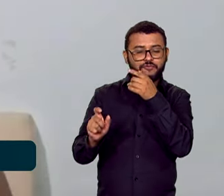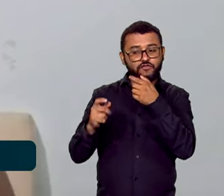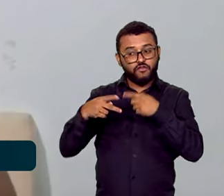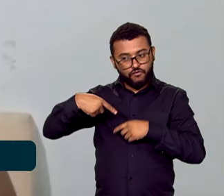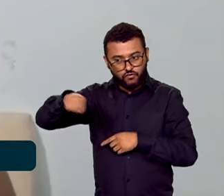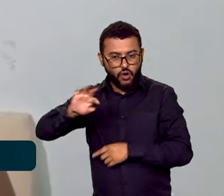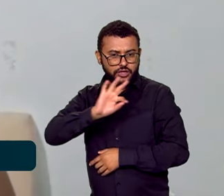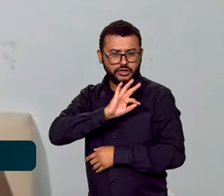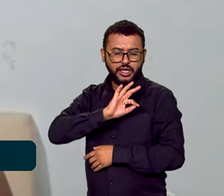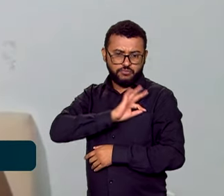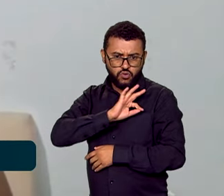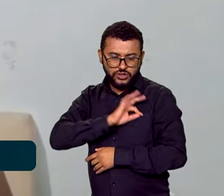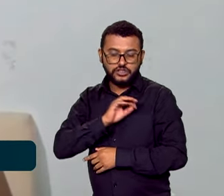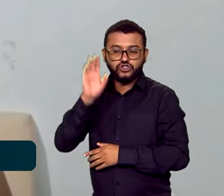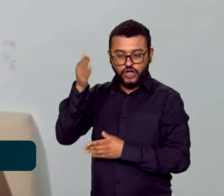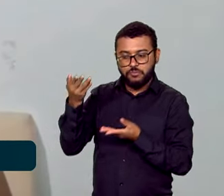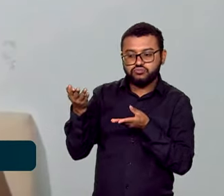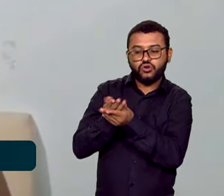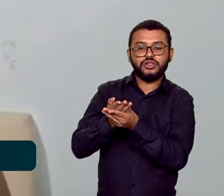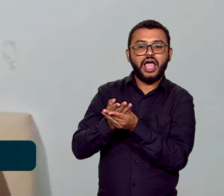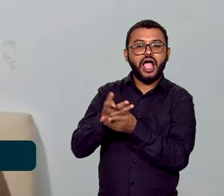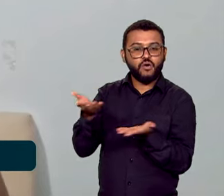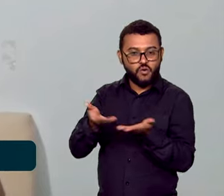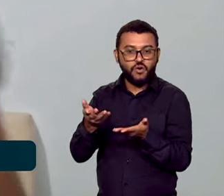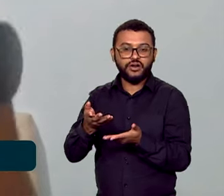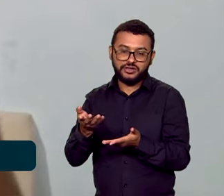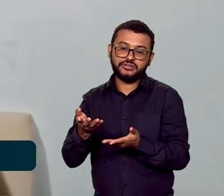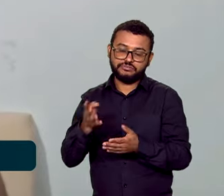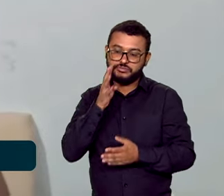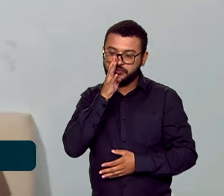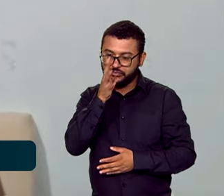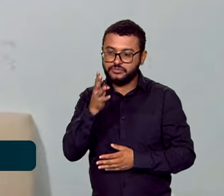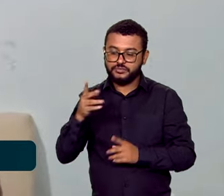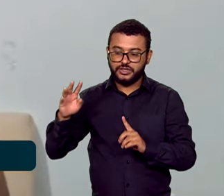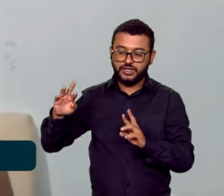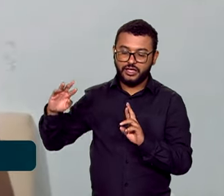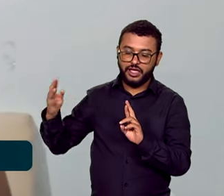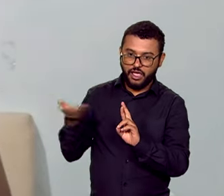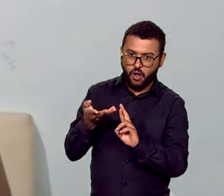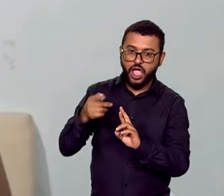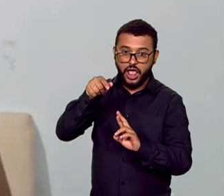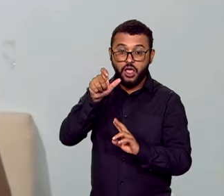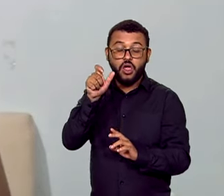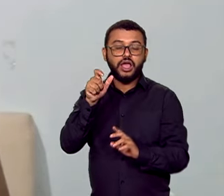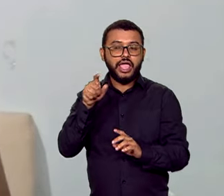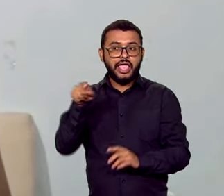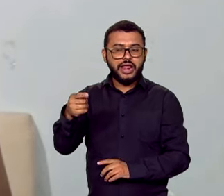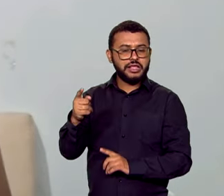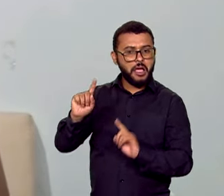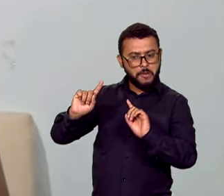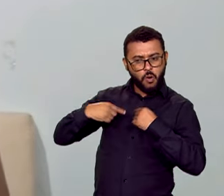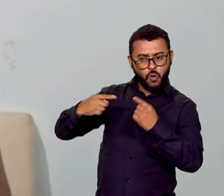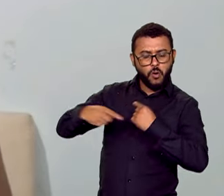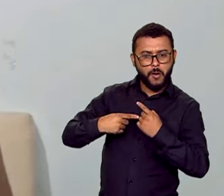delegacia, indiciados e viraram réus. Quando eu subi a rampa, eles começaram a me xingar.